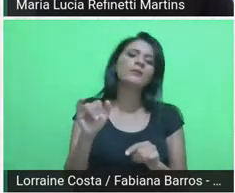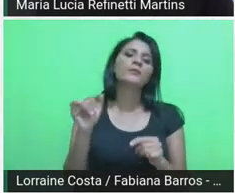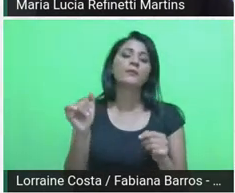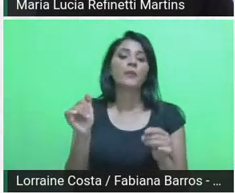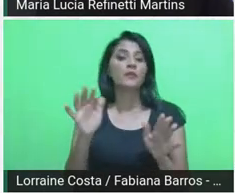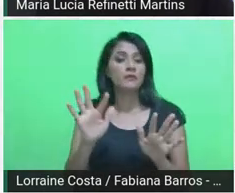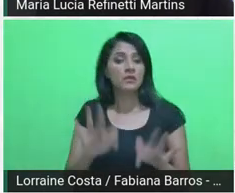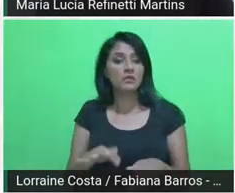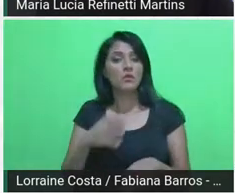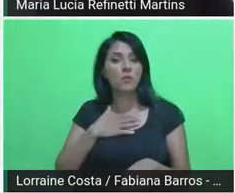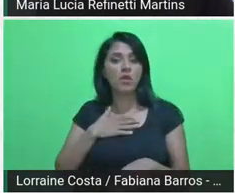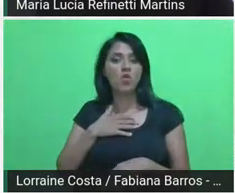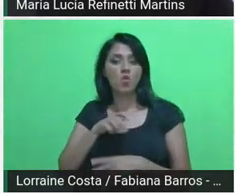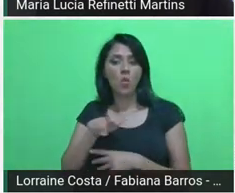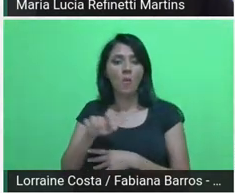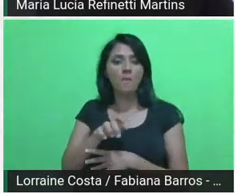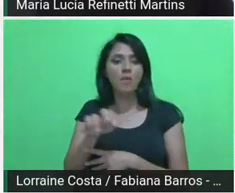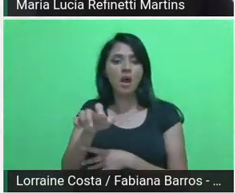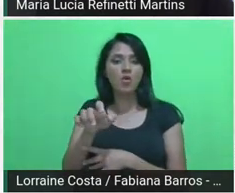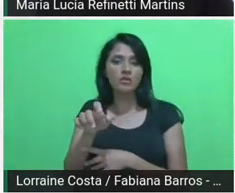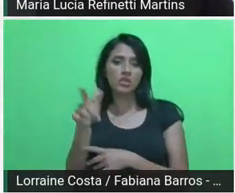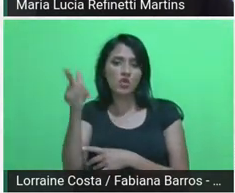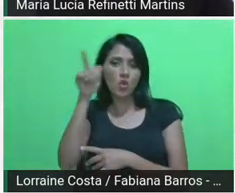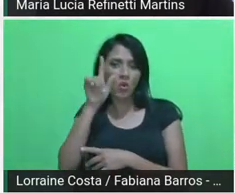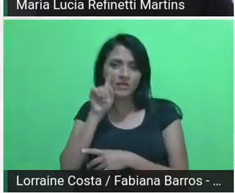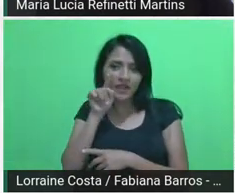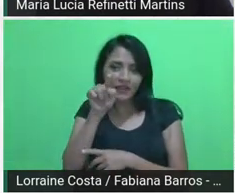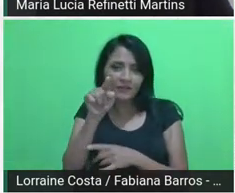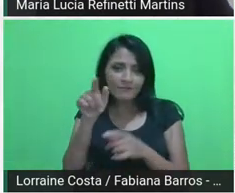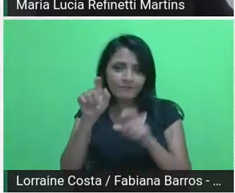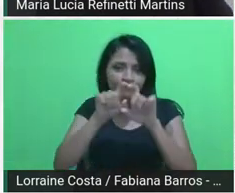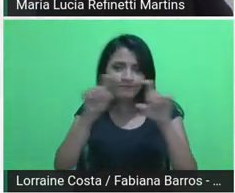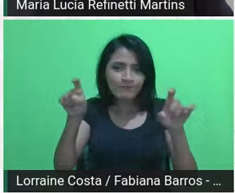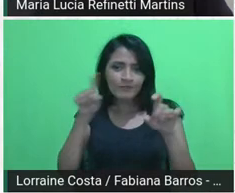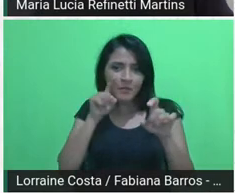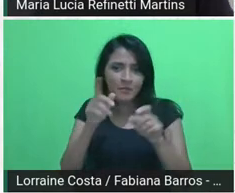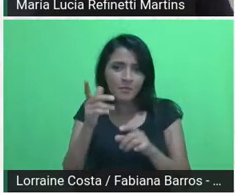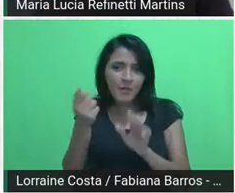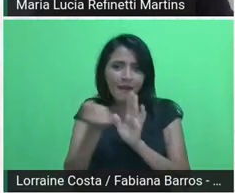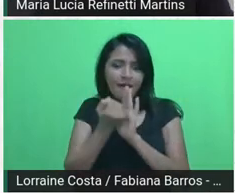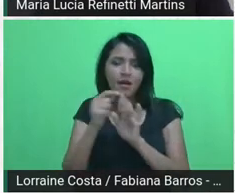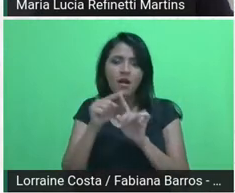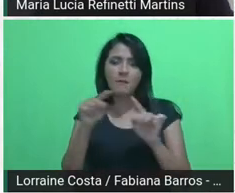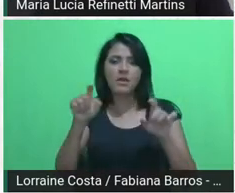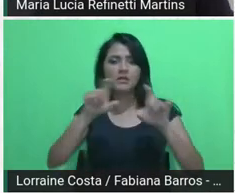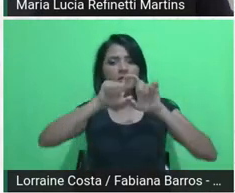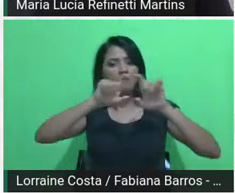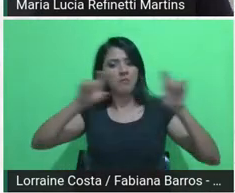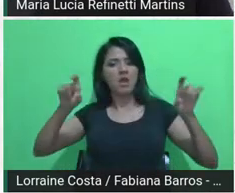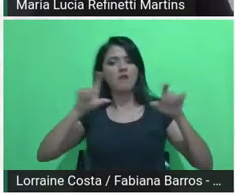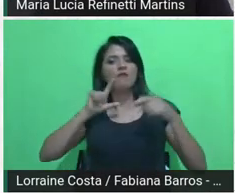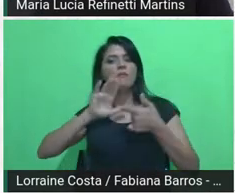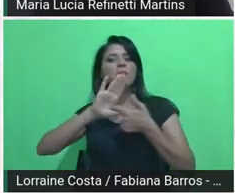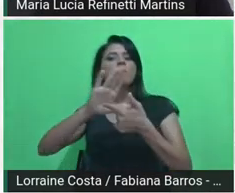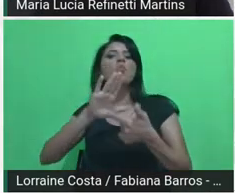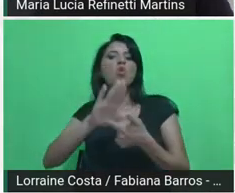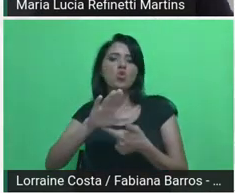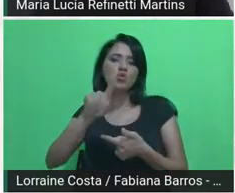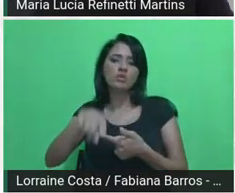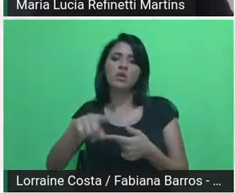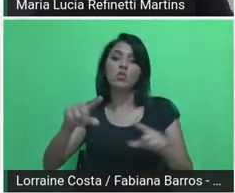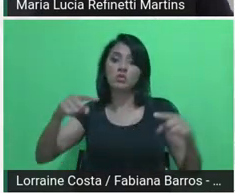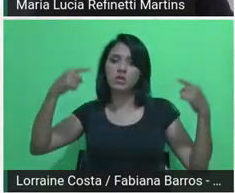mouse em cima dá para ver, mas, enfim, é esse parágrafo da dimensão do grande desafio